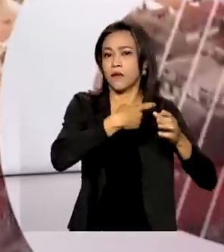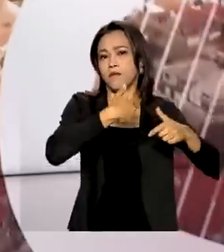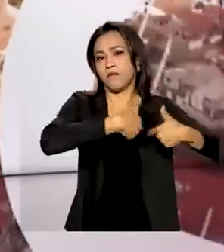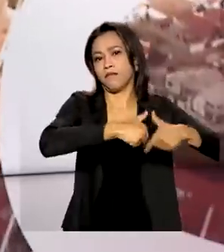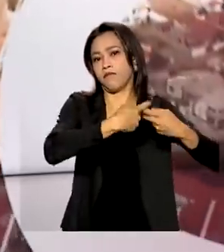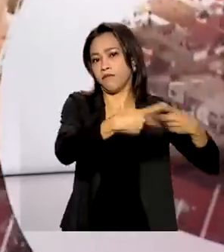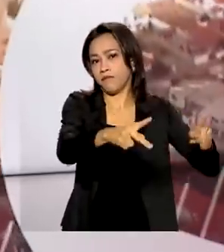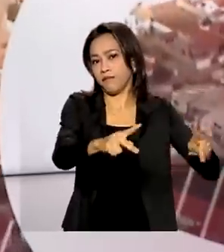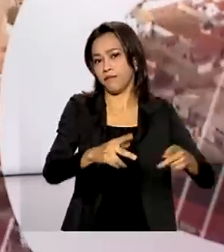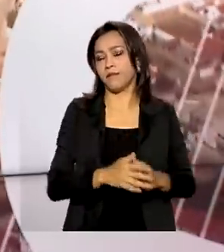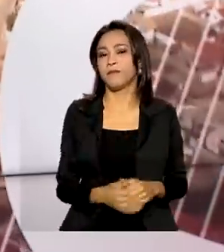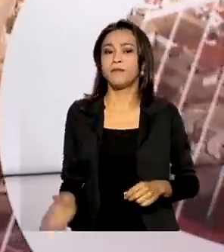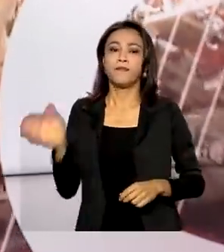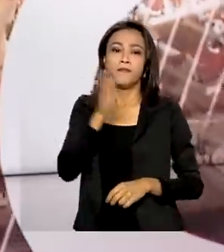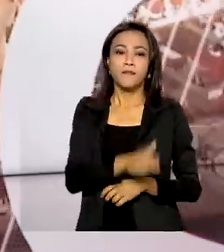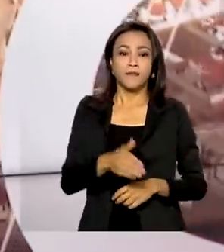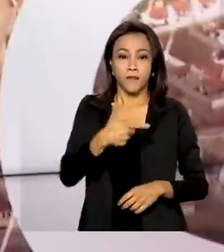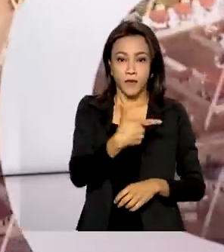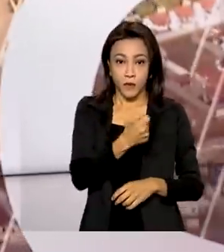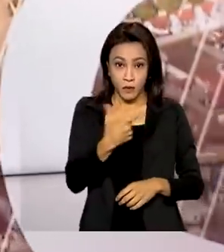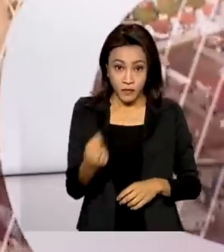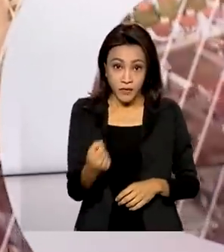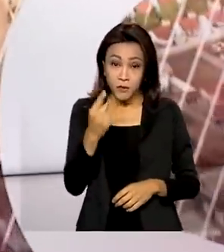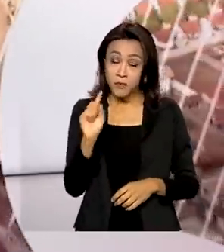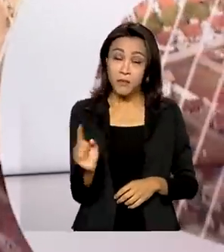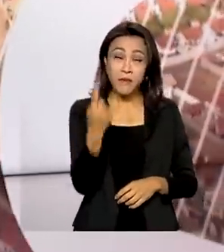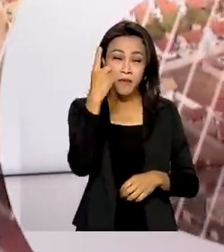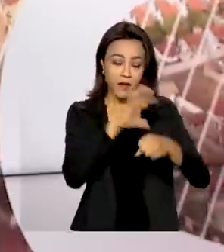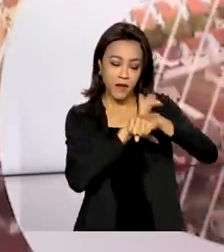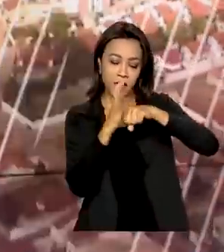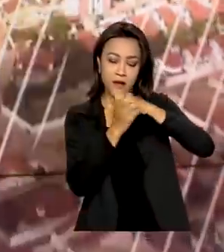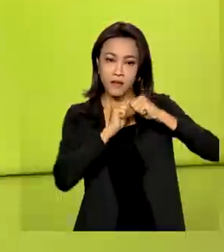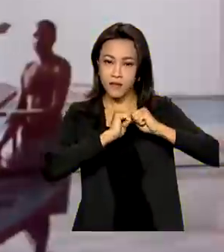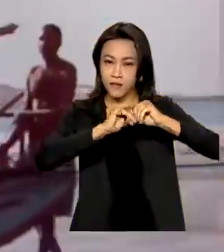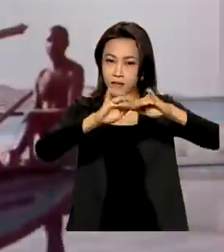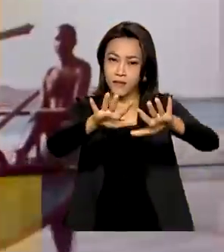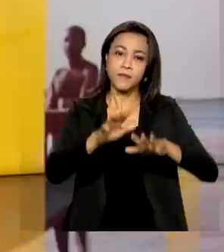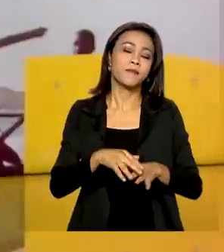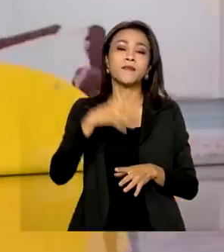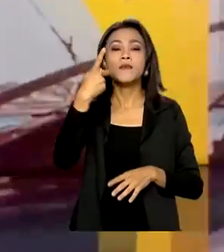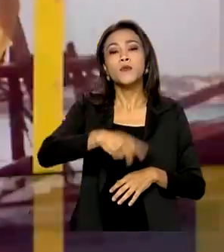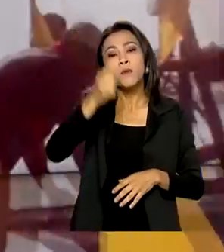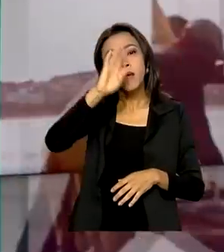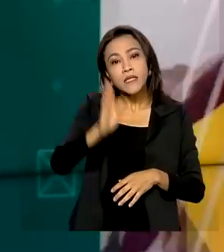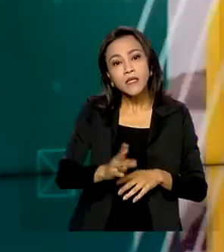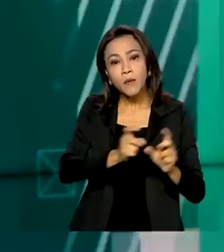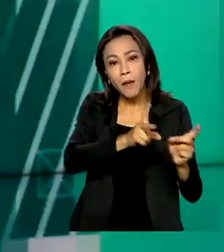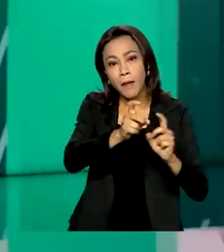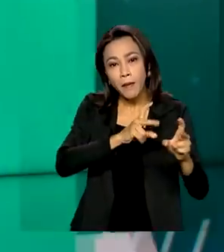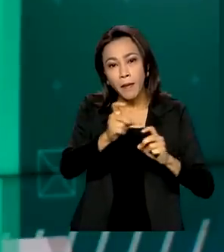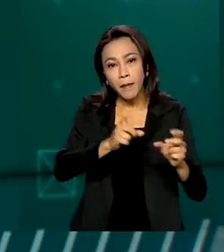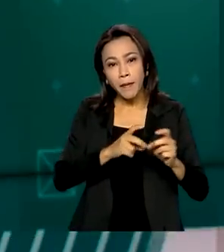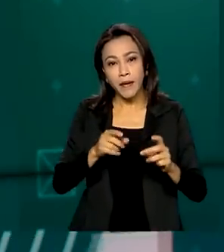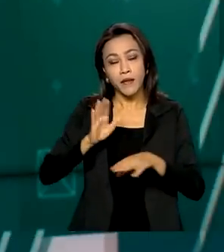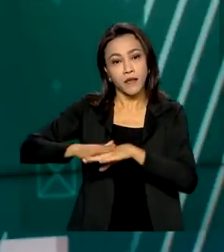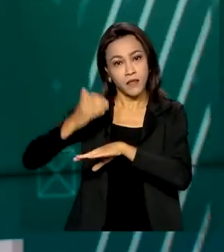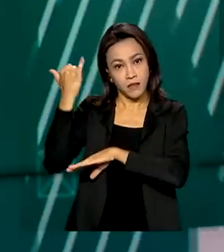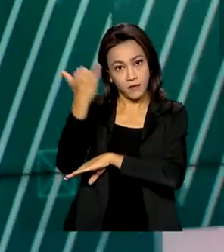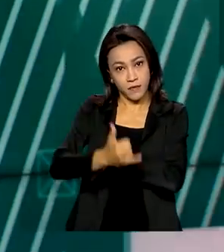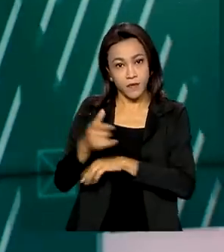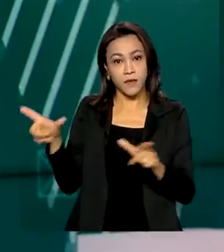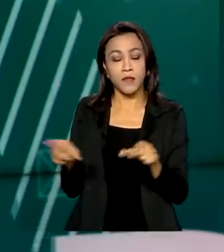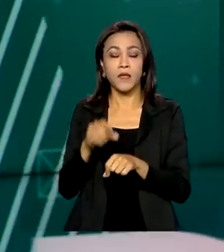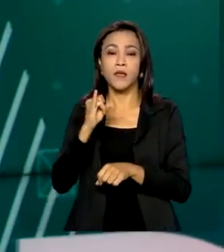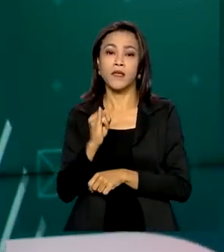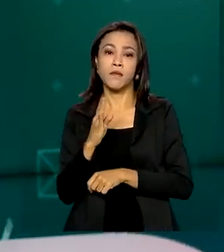Em 2020, primeiro ano da pandemia, o comércio brasileiro, segundo o IBGE, teve queda em ocupação e em número de